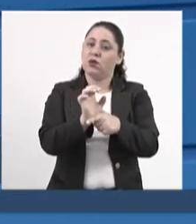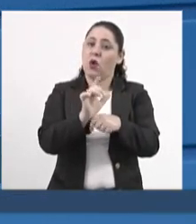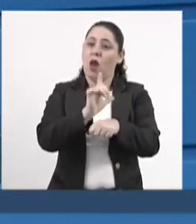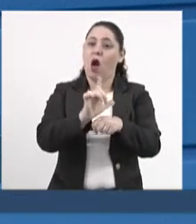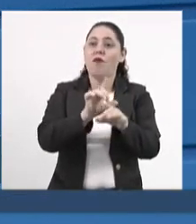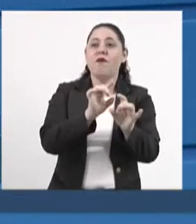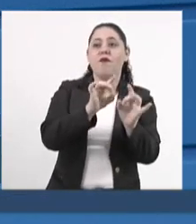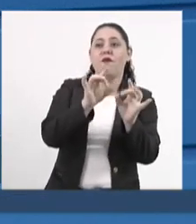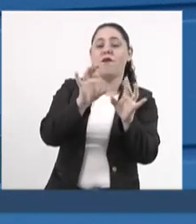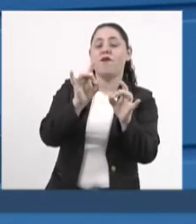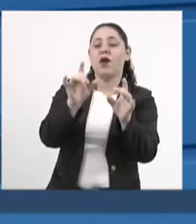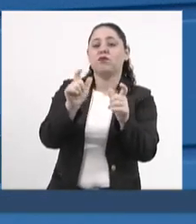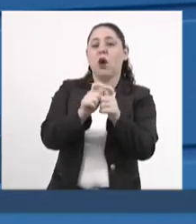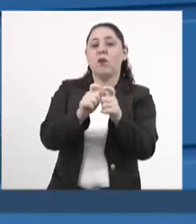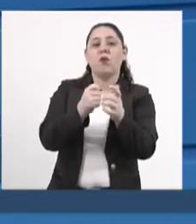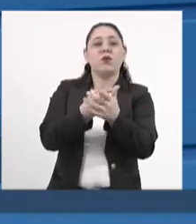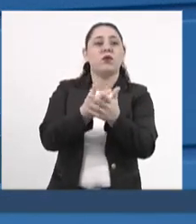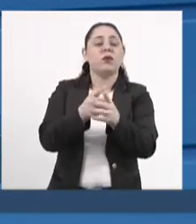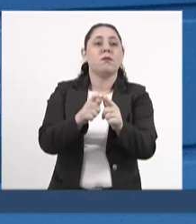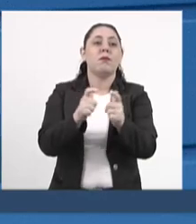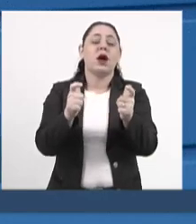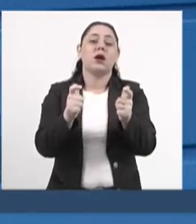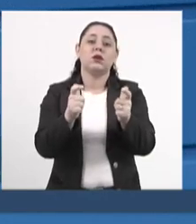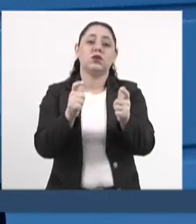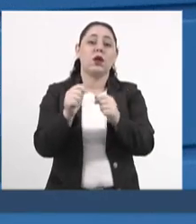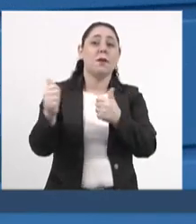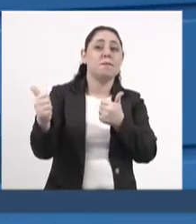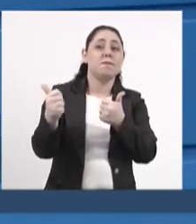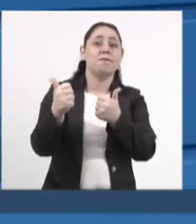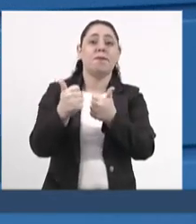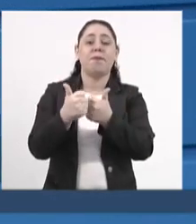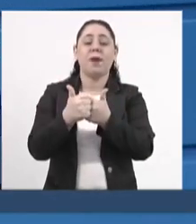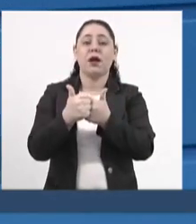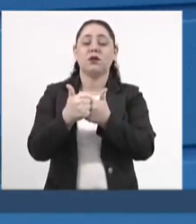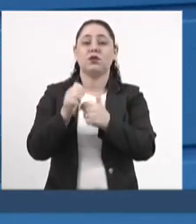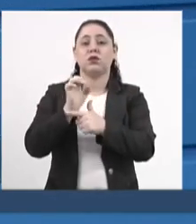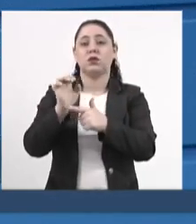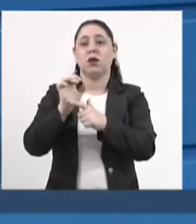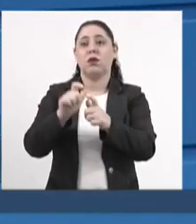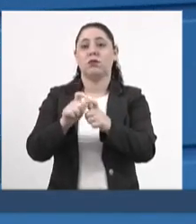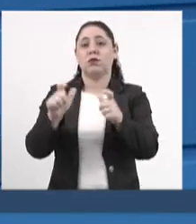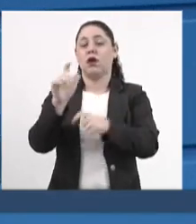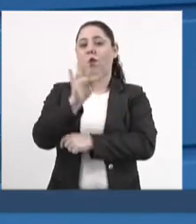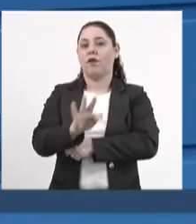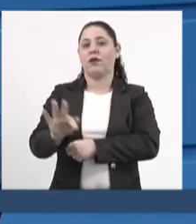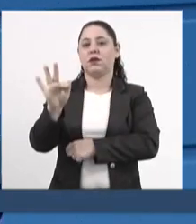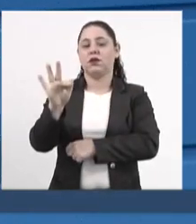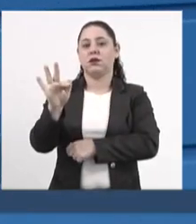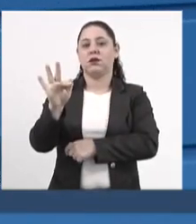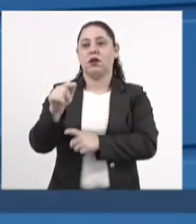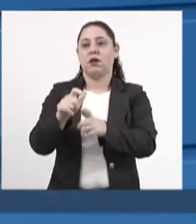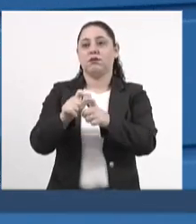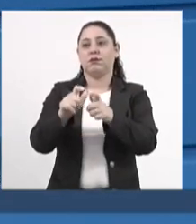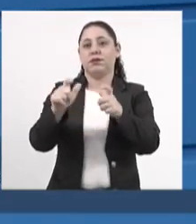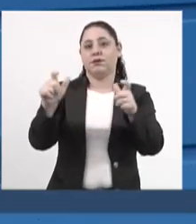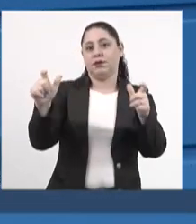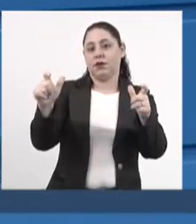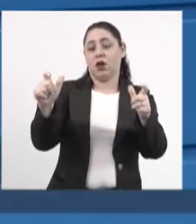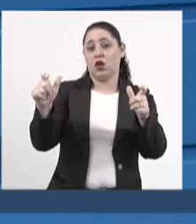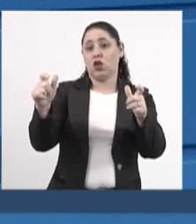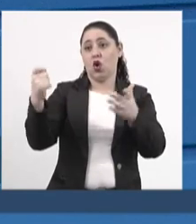consumidor é muito pequeno, mas com proximidade com os grandes Estados da Federação, que são grandes Estados